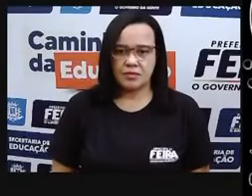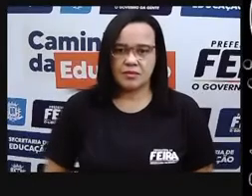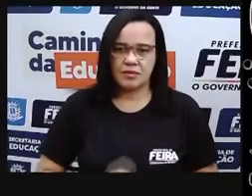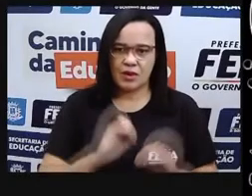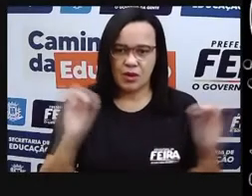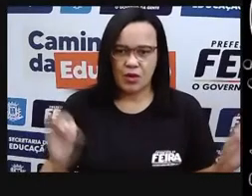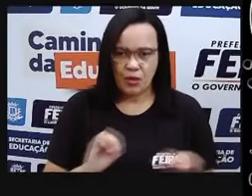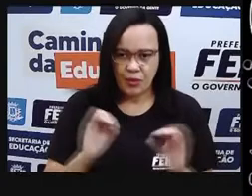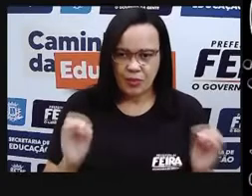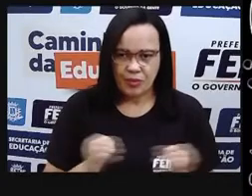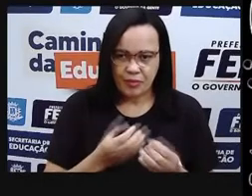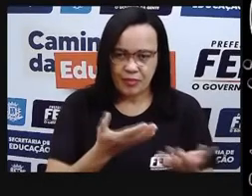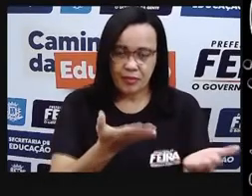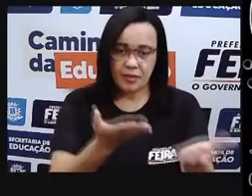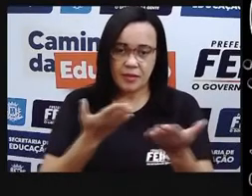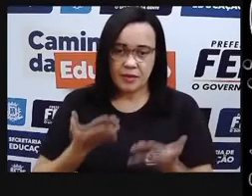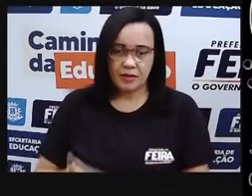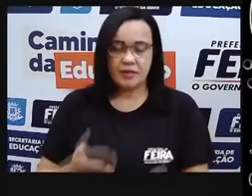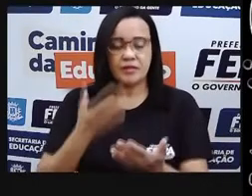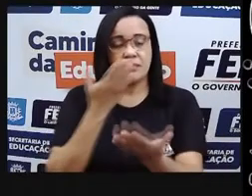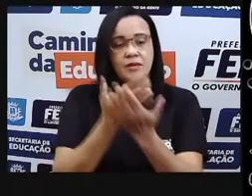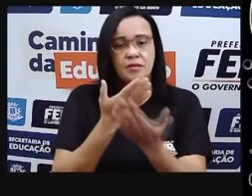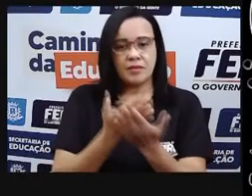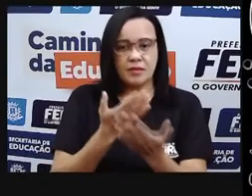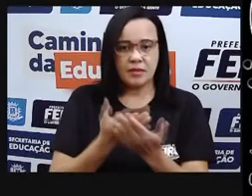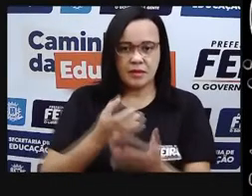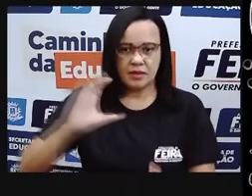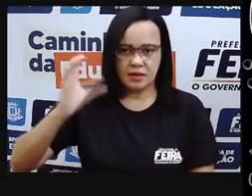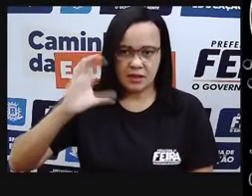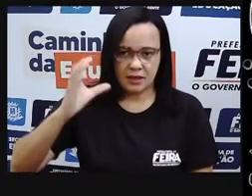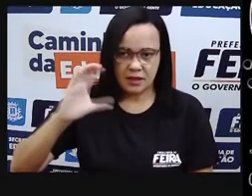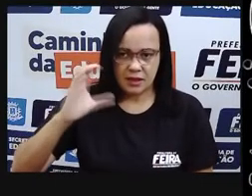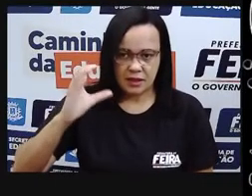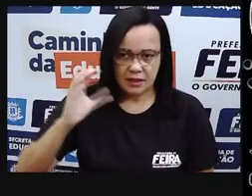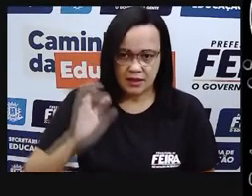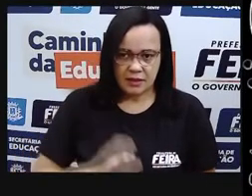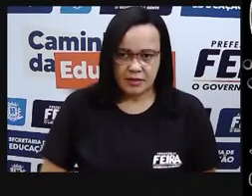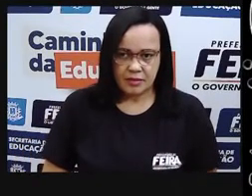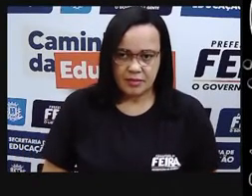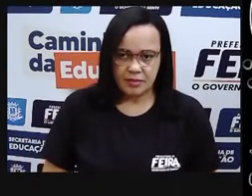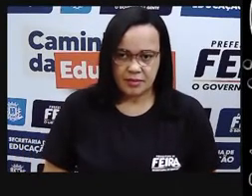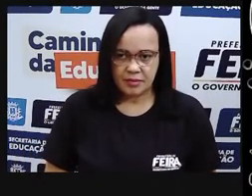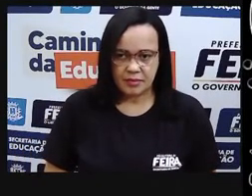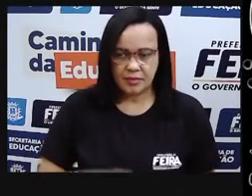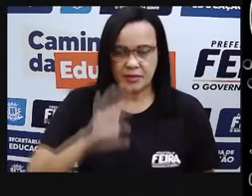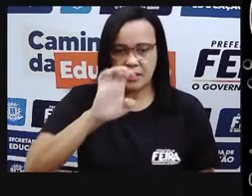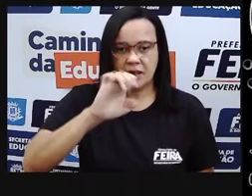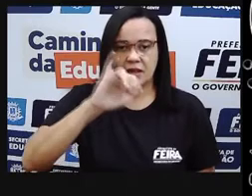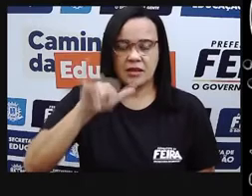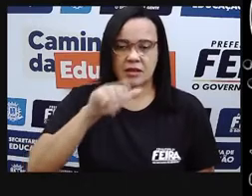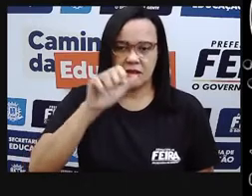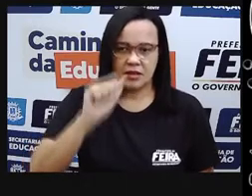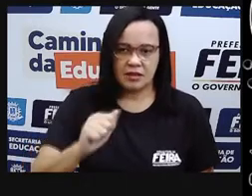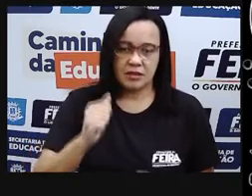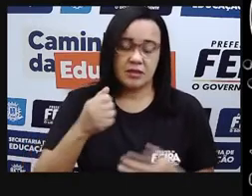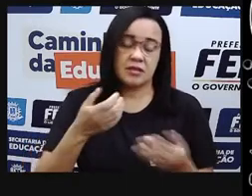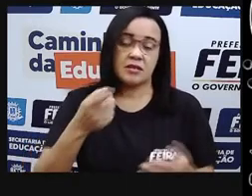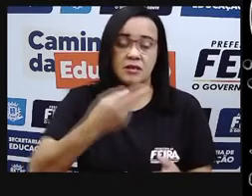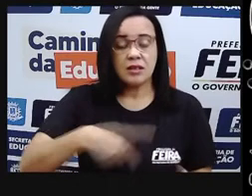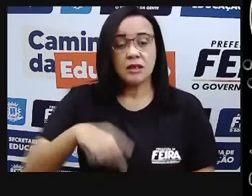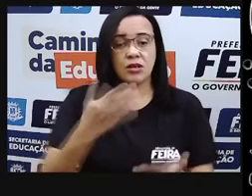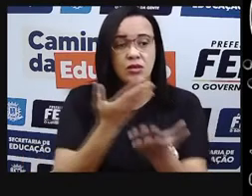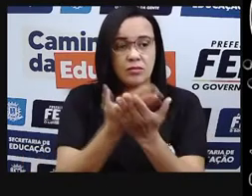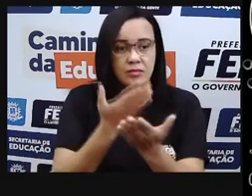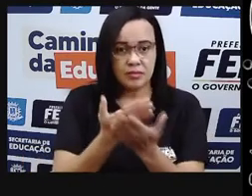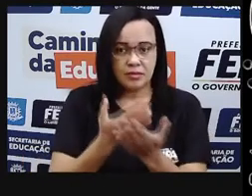Olá, bem-vindos a mais uma aula de ciências, ciências paraeja. A nossa aula tem o